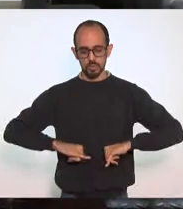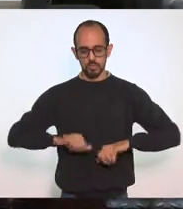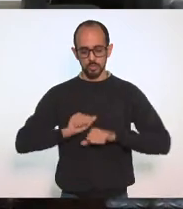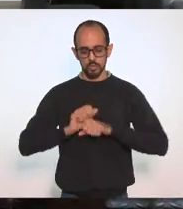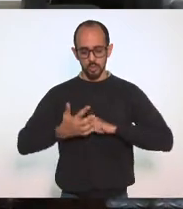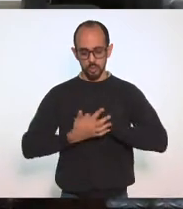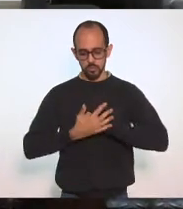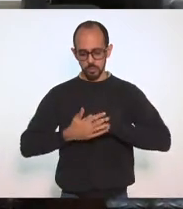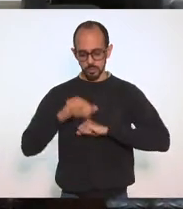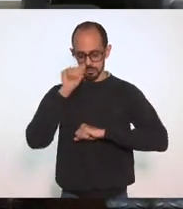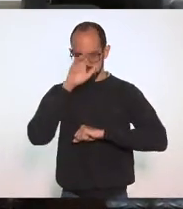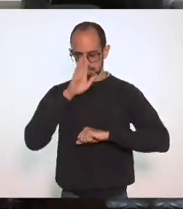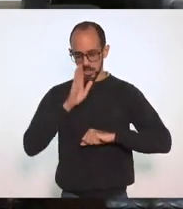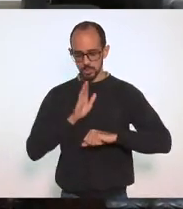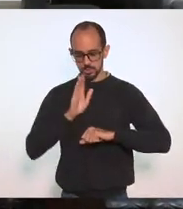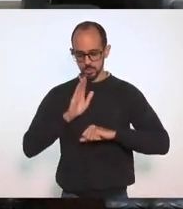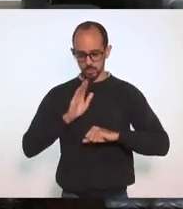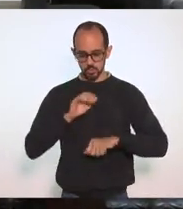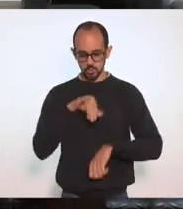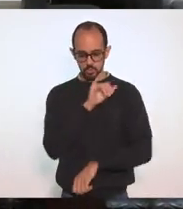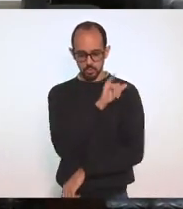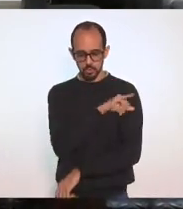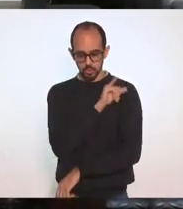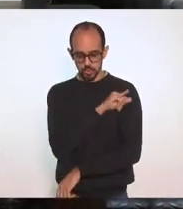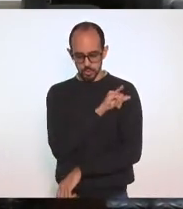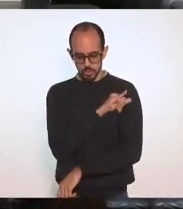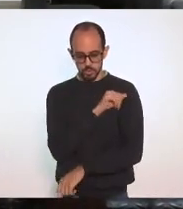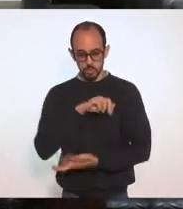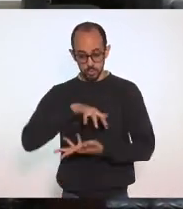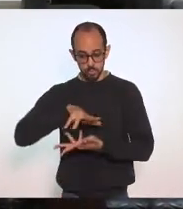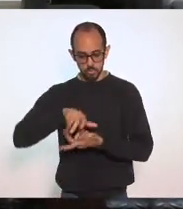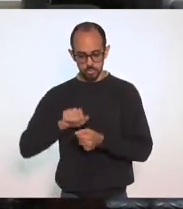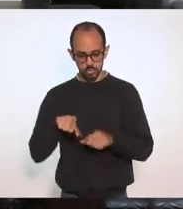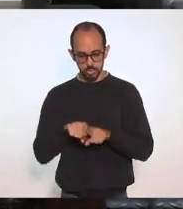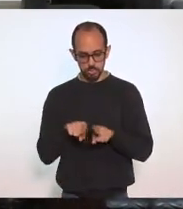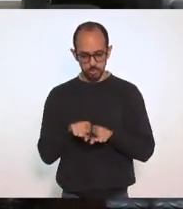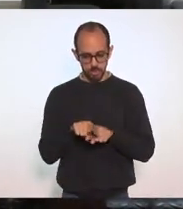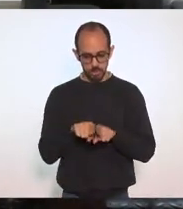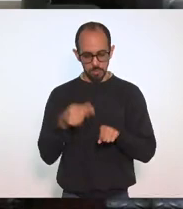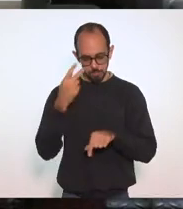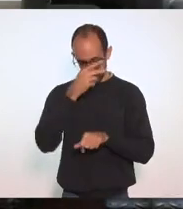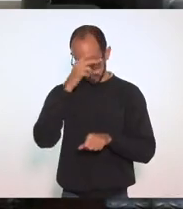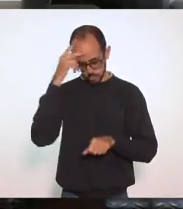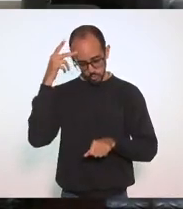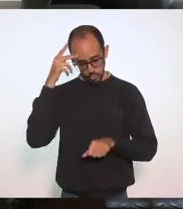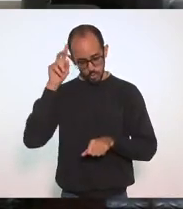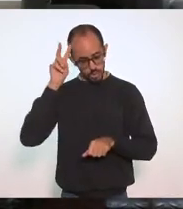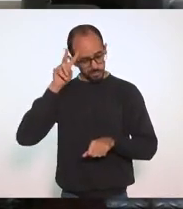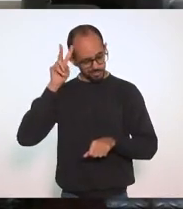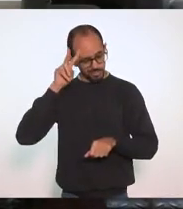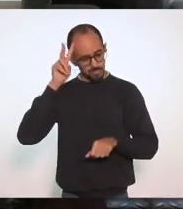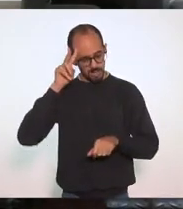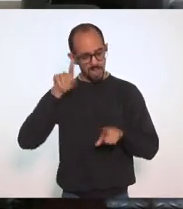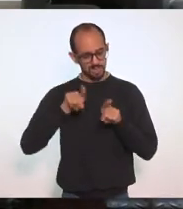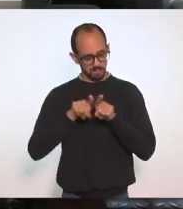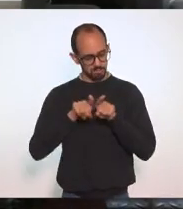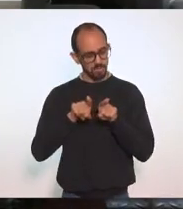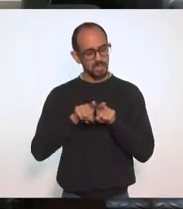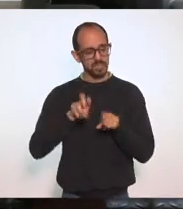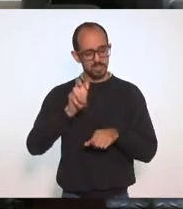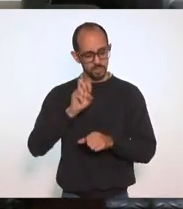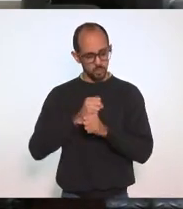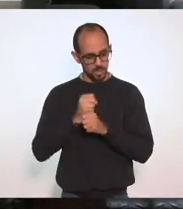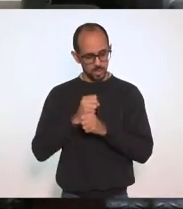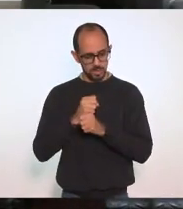do Brasil e do mundo. Lembrar de uma pessoa que estava muito próxima de mim nos últimos cinco anos,